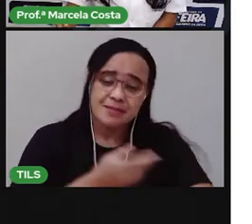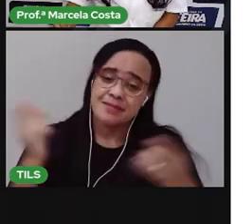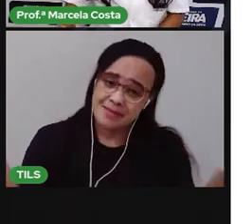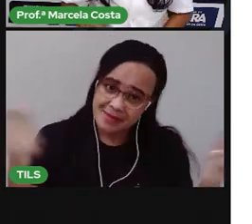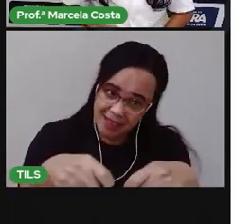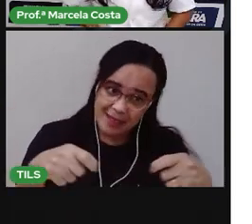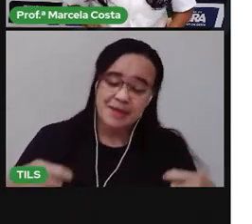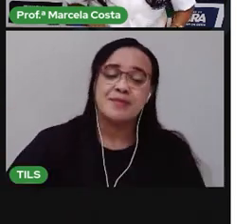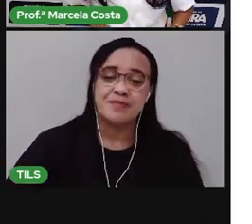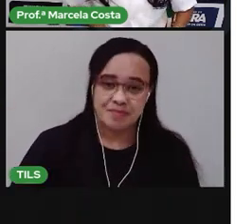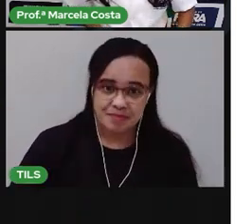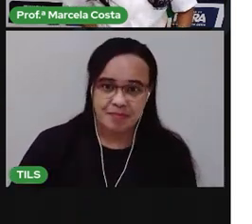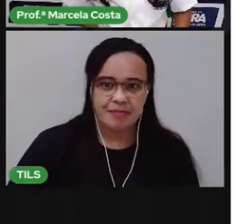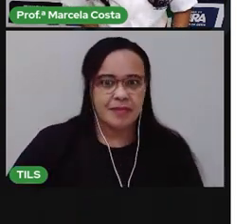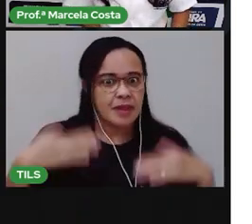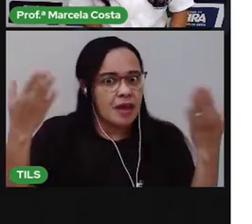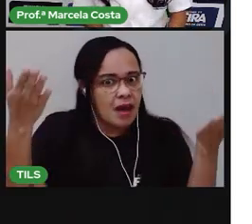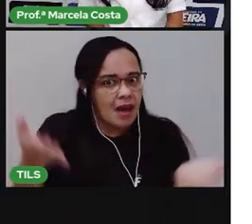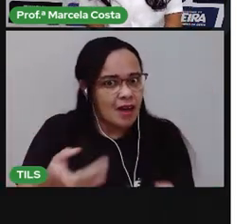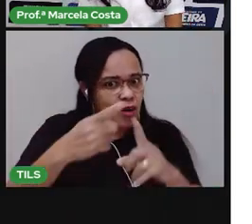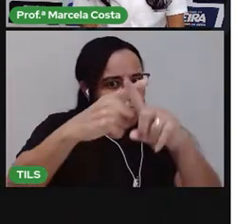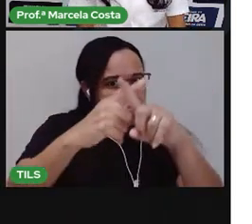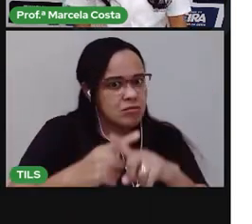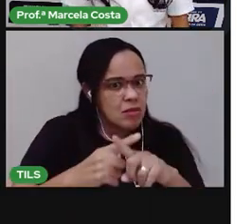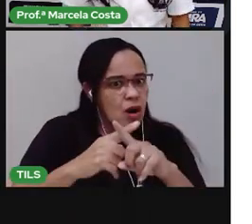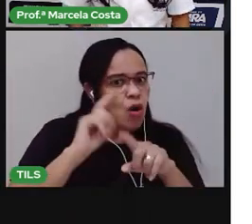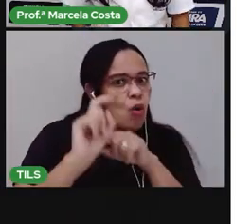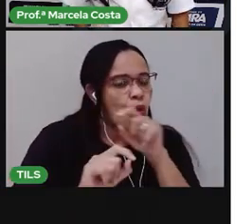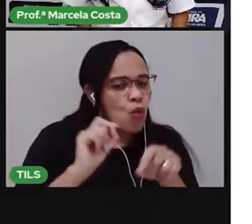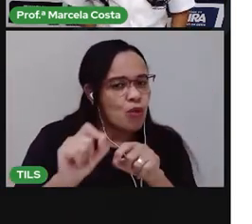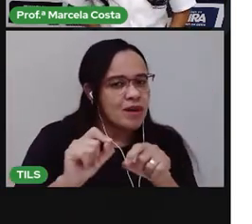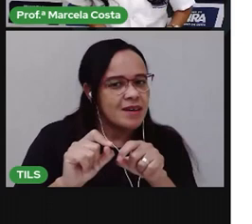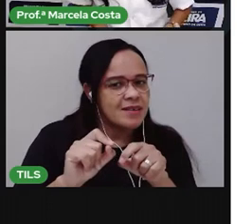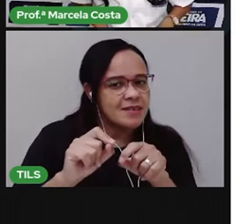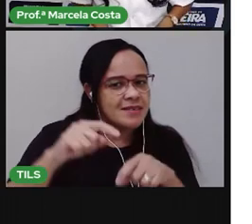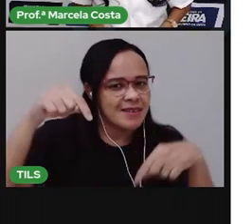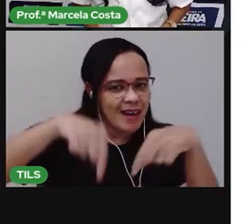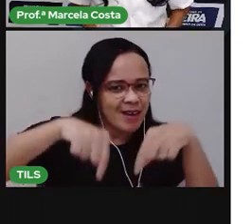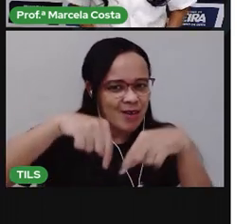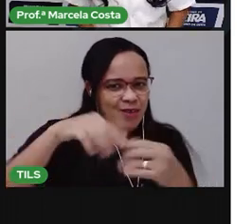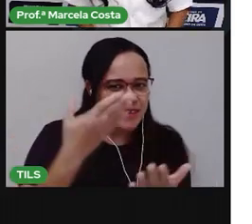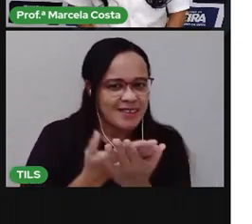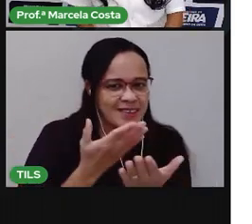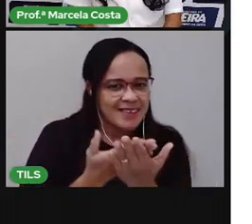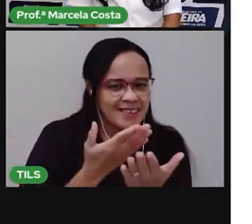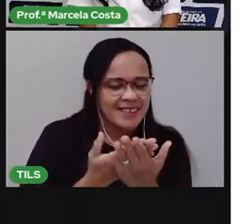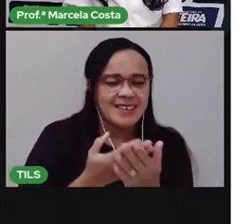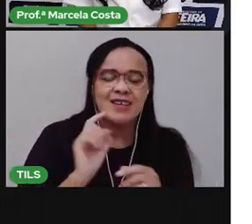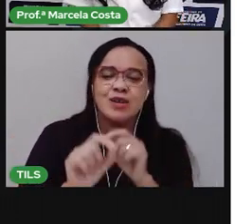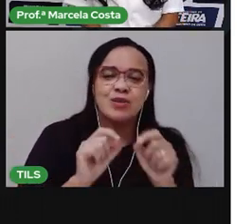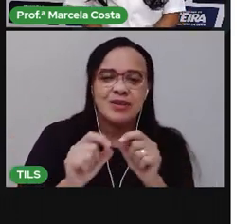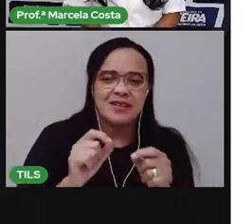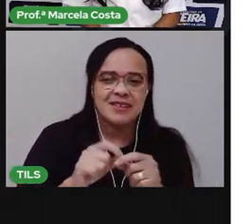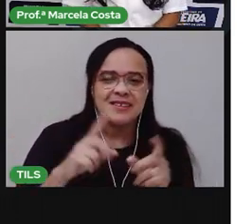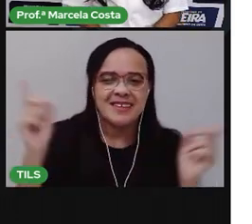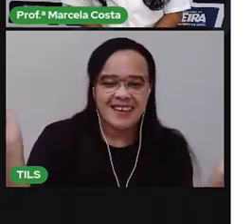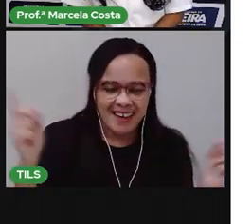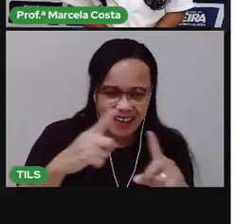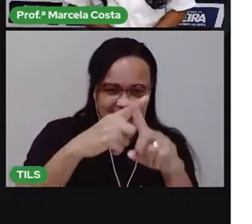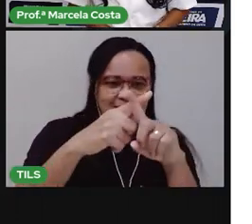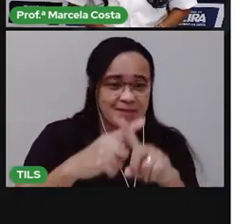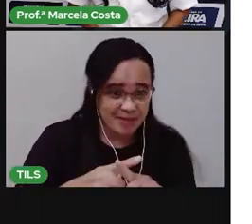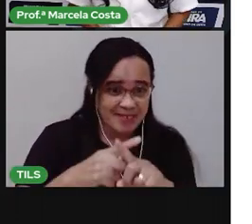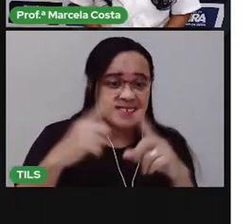Agora a gente vai ter um desafio. Um momento aqui da nossa aula. Chegou esse momento do desafio.